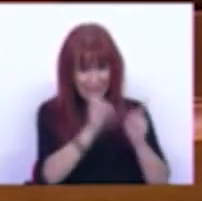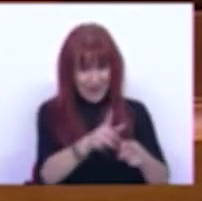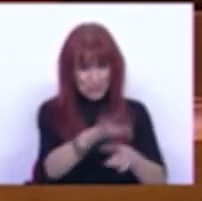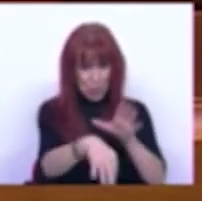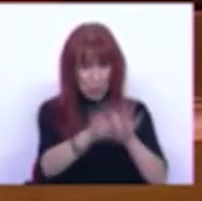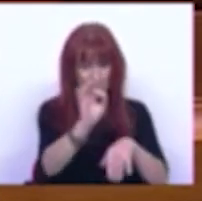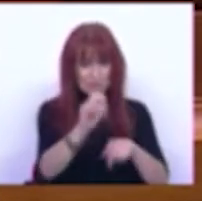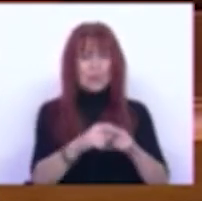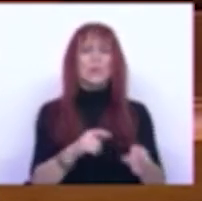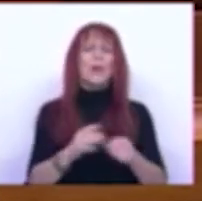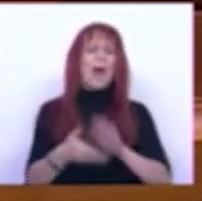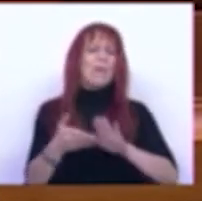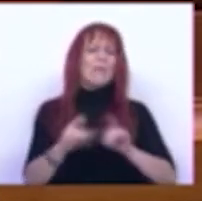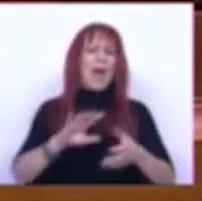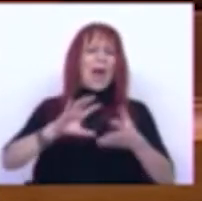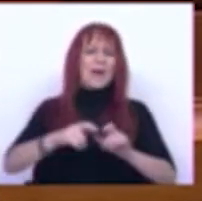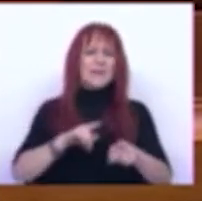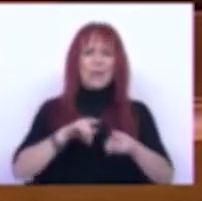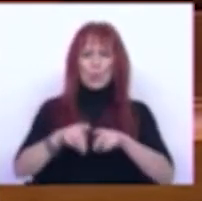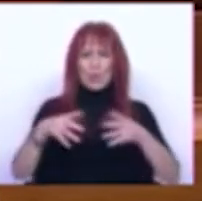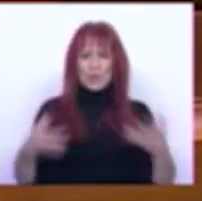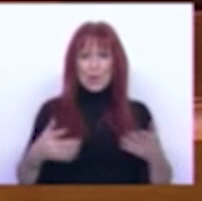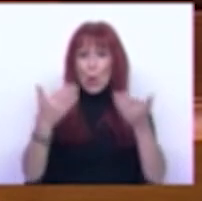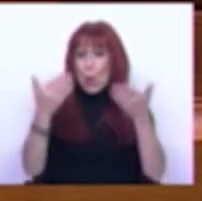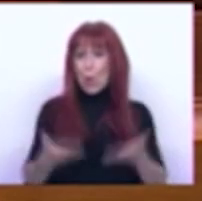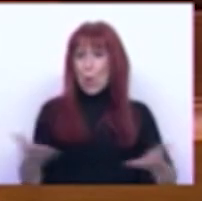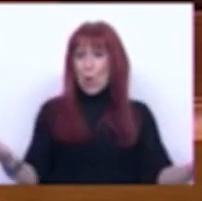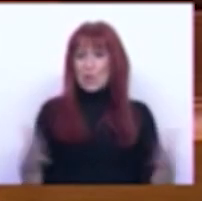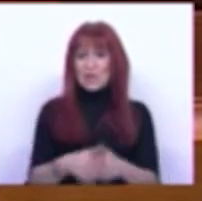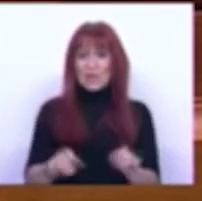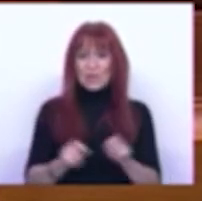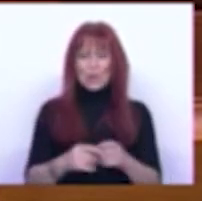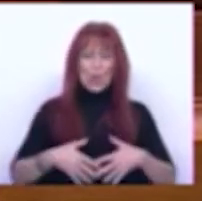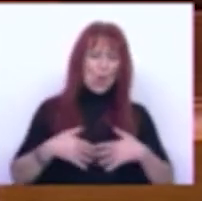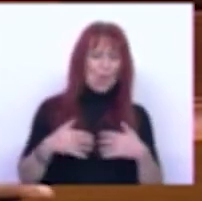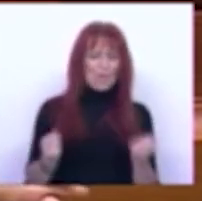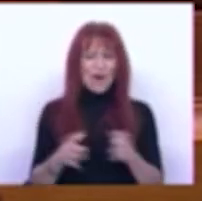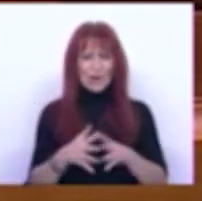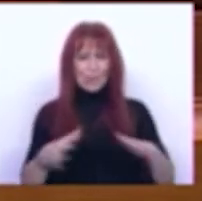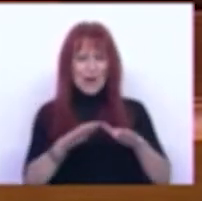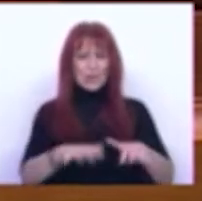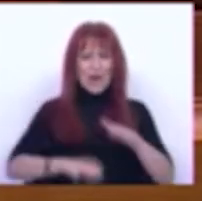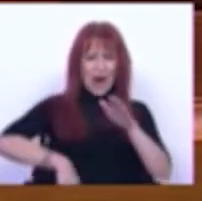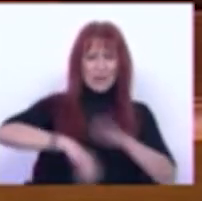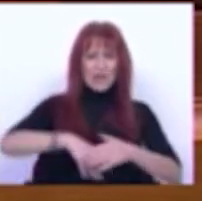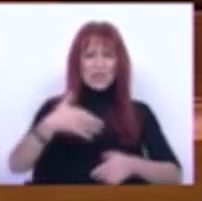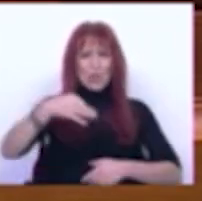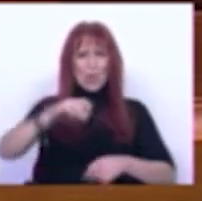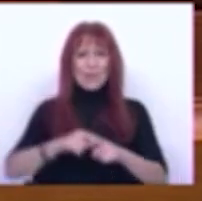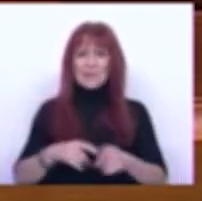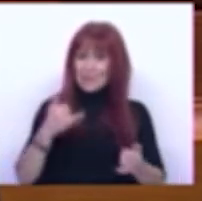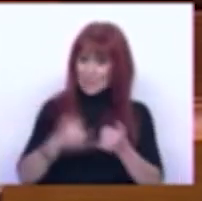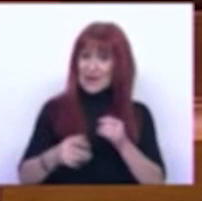opção que precipitou a crise política Hoje com o conforto da maioria absoluta o PS